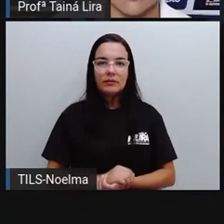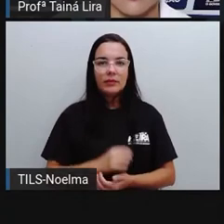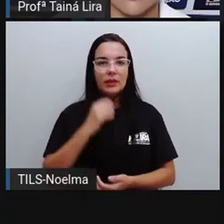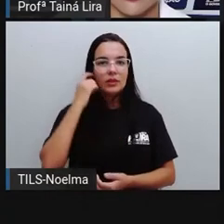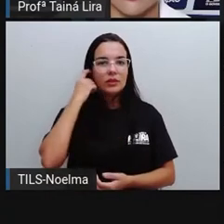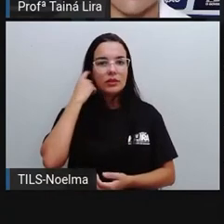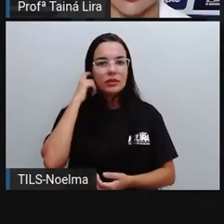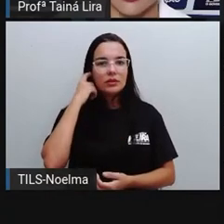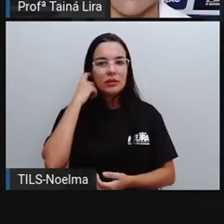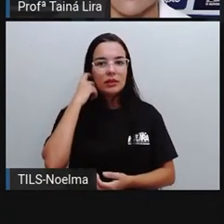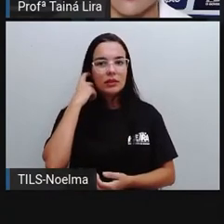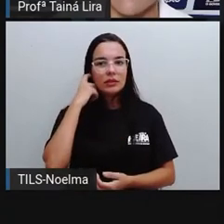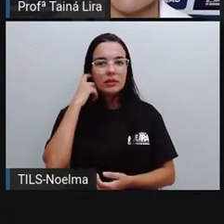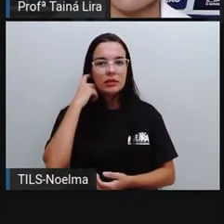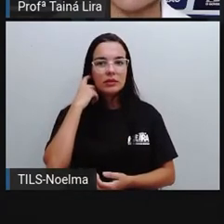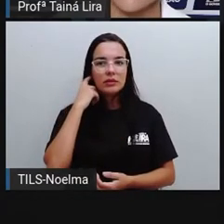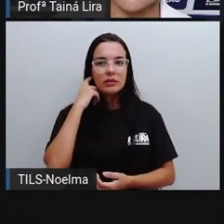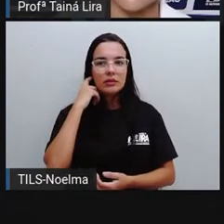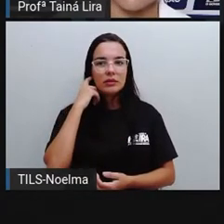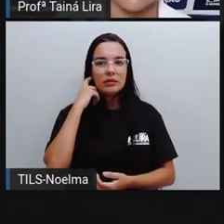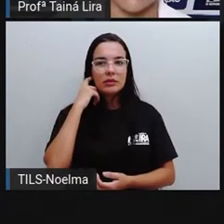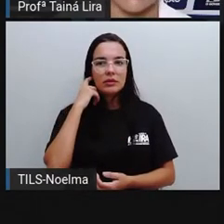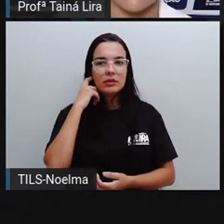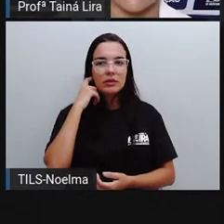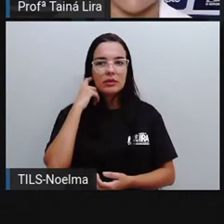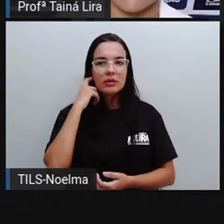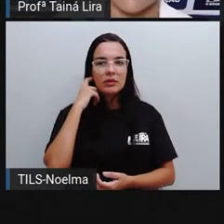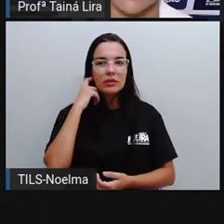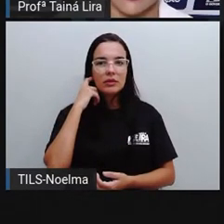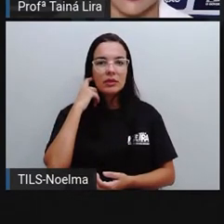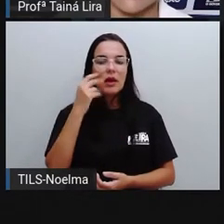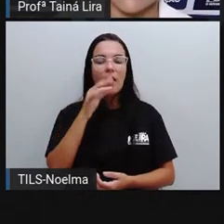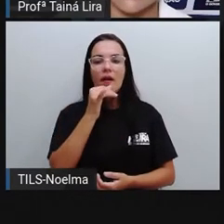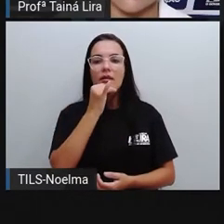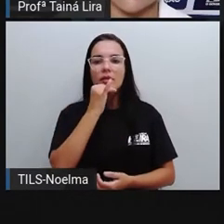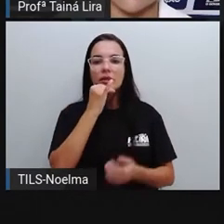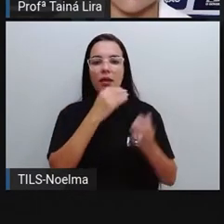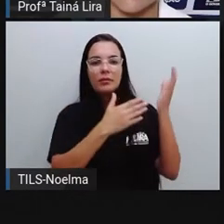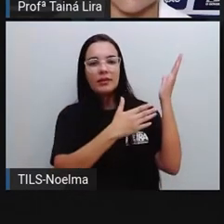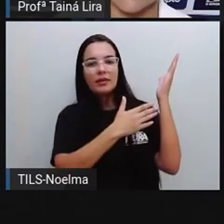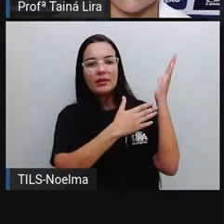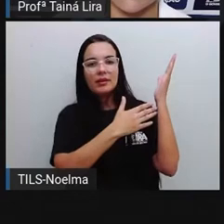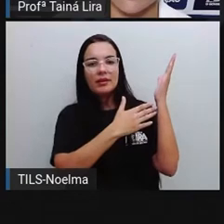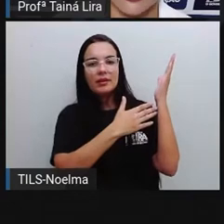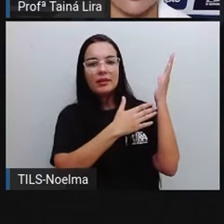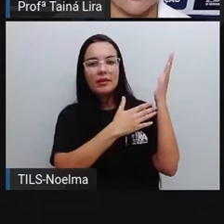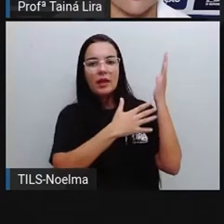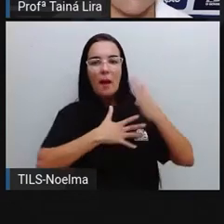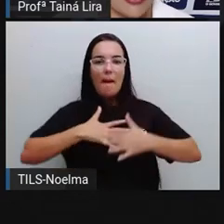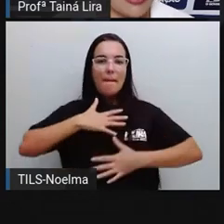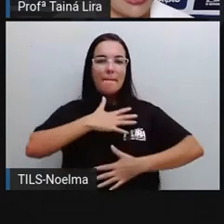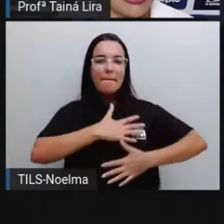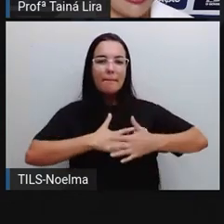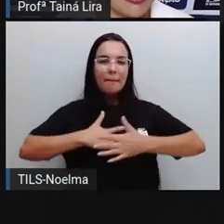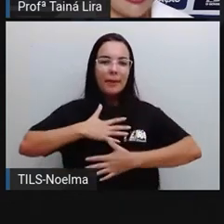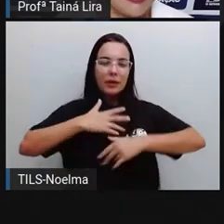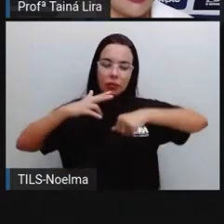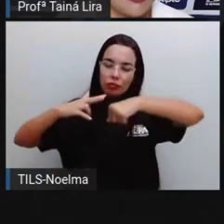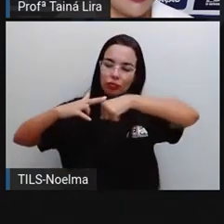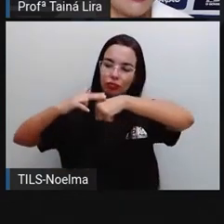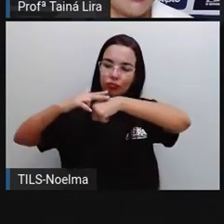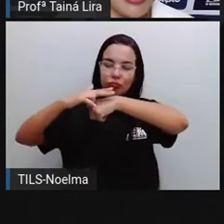Então, observe, ó, banho e tosa. Aqui o seu cão sai um gato.